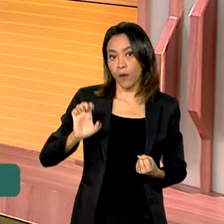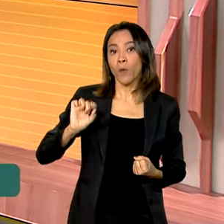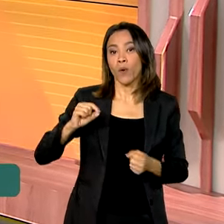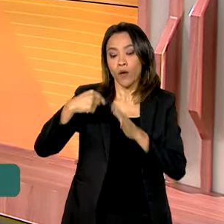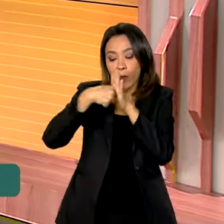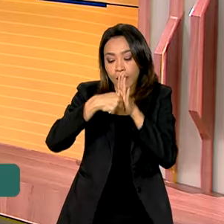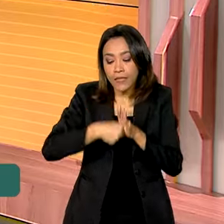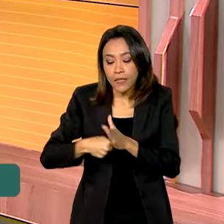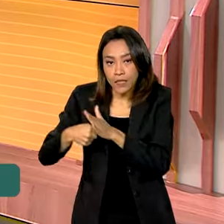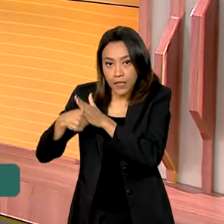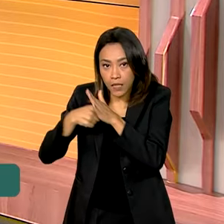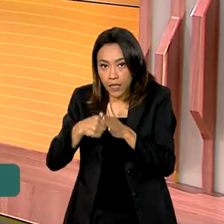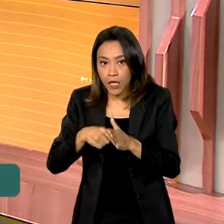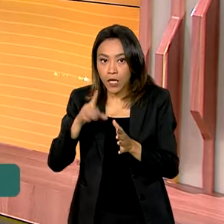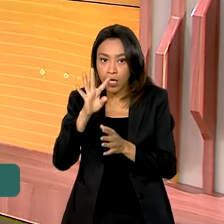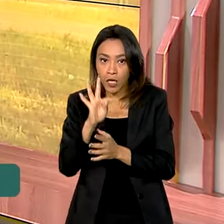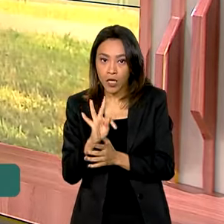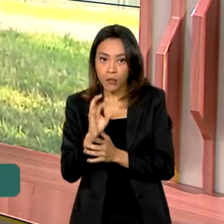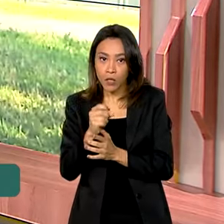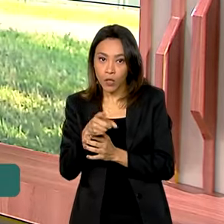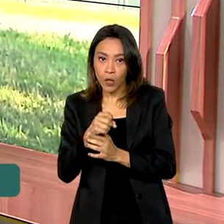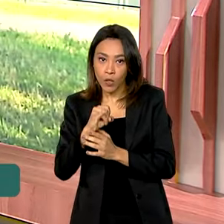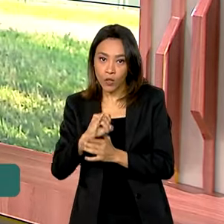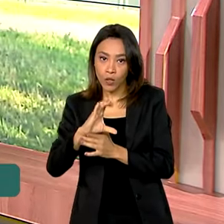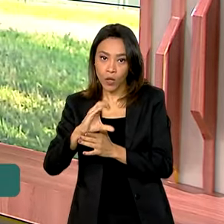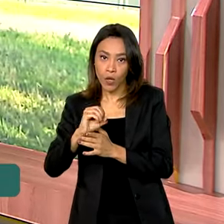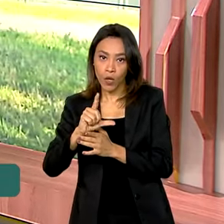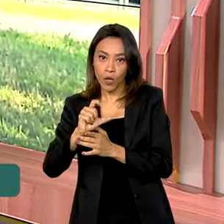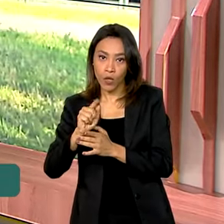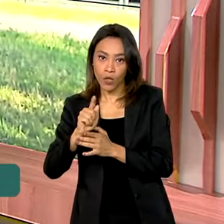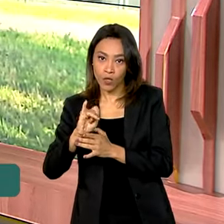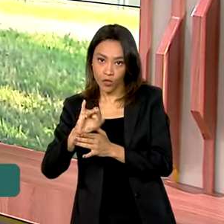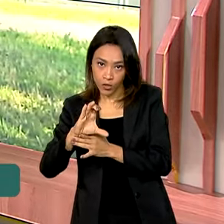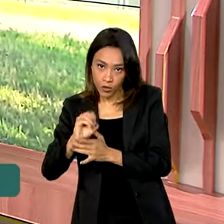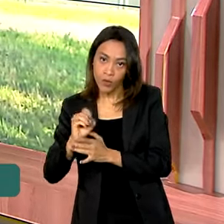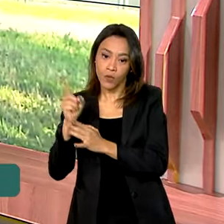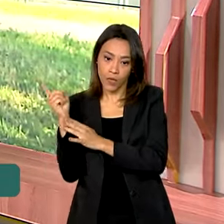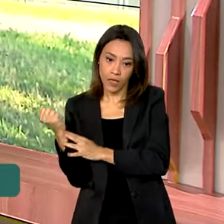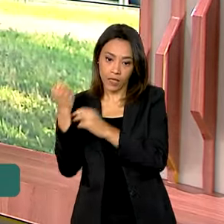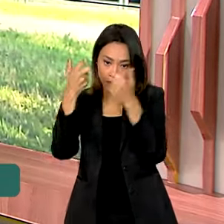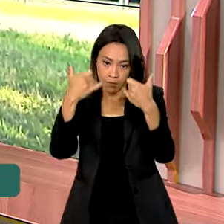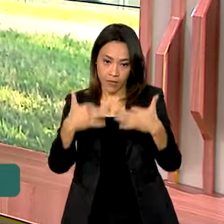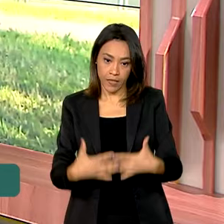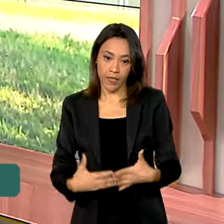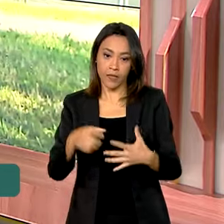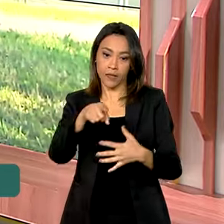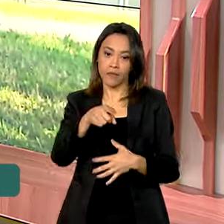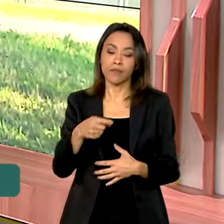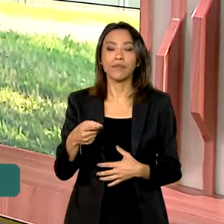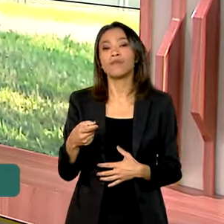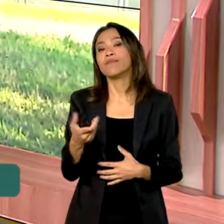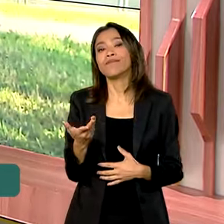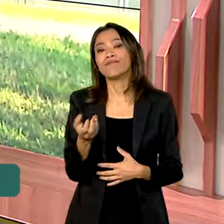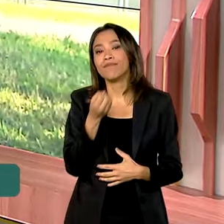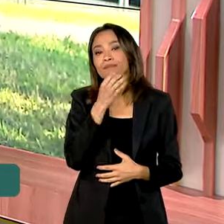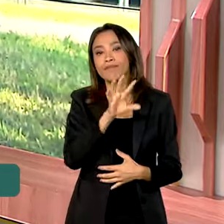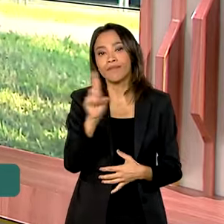toxicológico. Nós vamos a São Paulo saber mais informações com o repórter Fernanda Cruz. Bom dia, Fernanda.